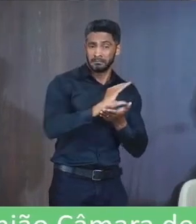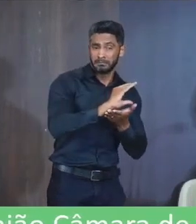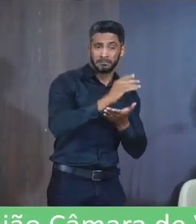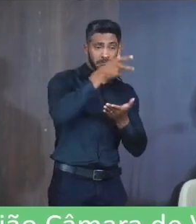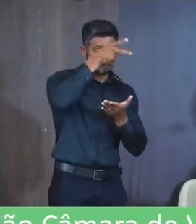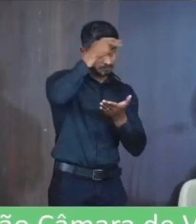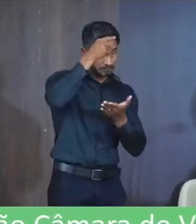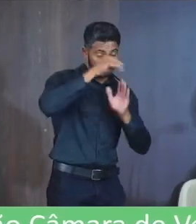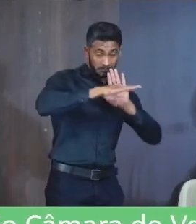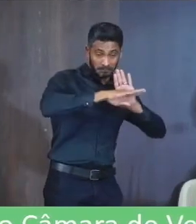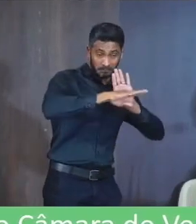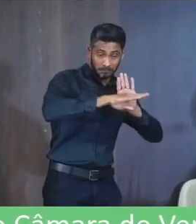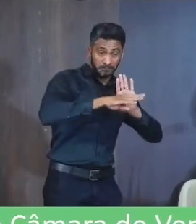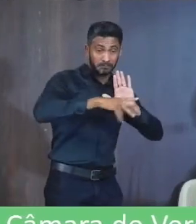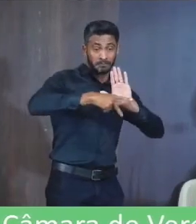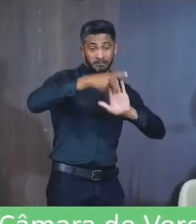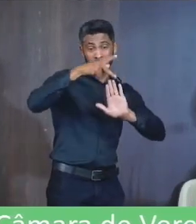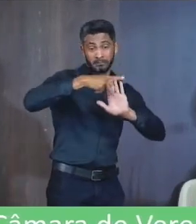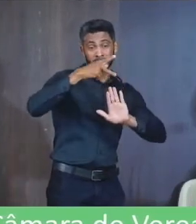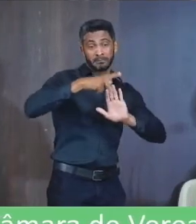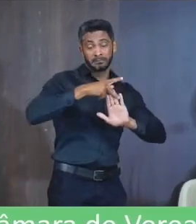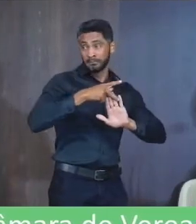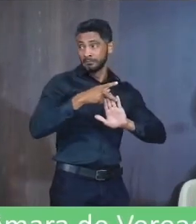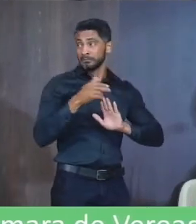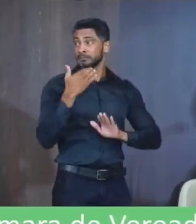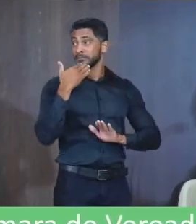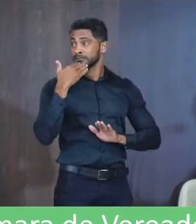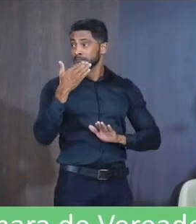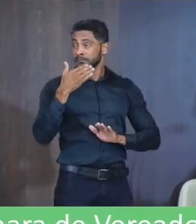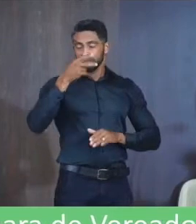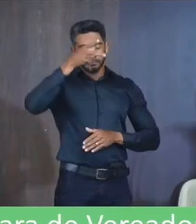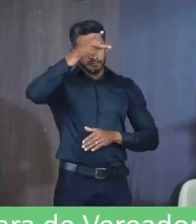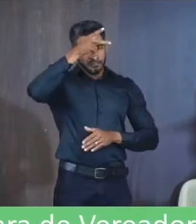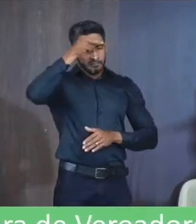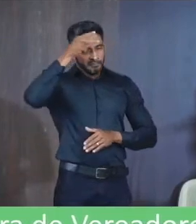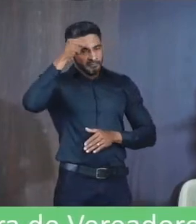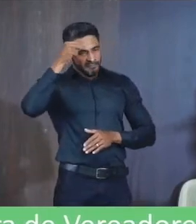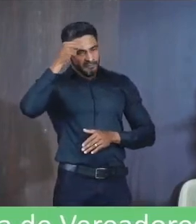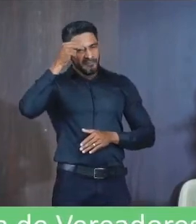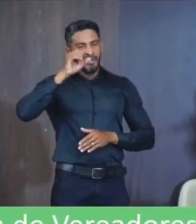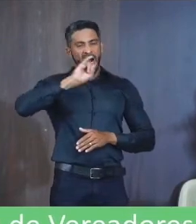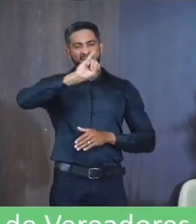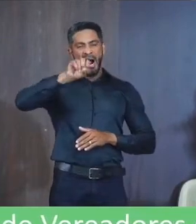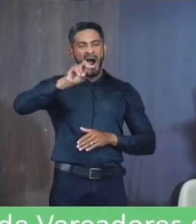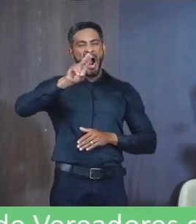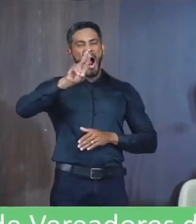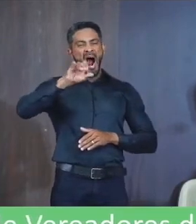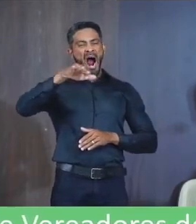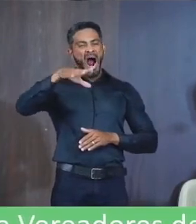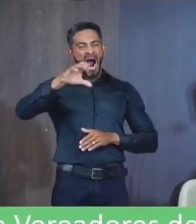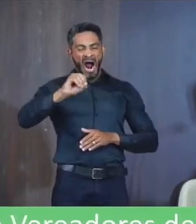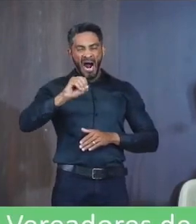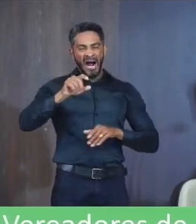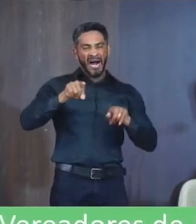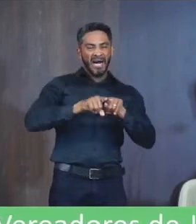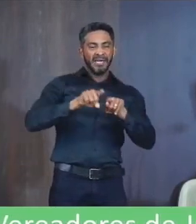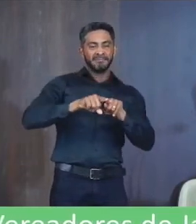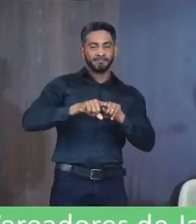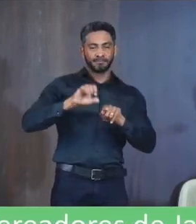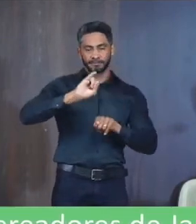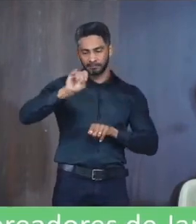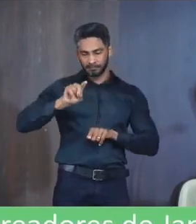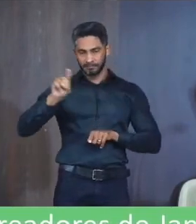A prefeitura Para ajudar O projeto Vou pedir aqui A prefeitura O Juscelo Chefe do gabinete Com o Zé Aparecido Prefeito